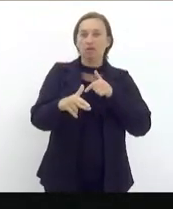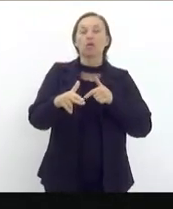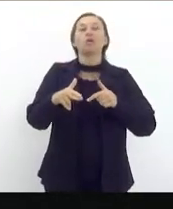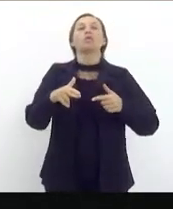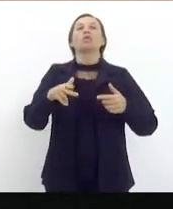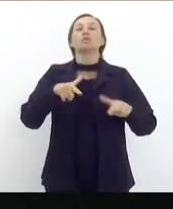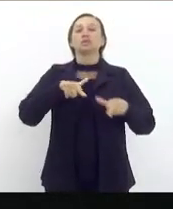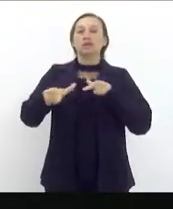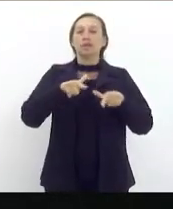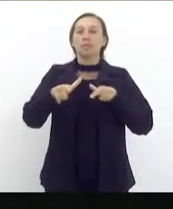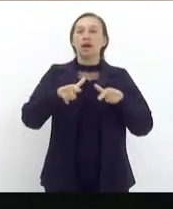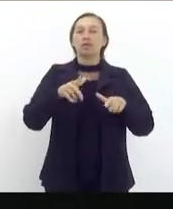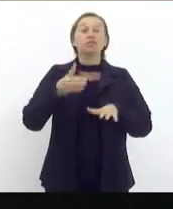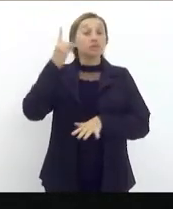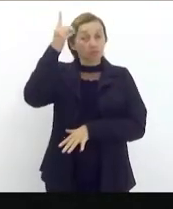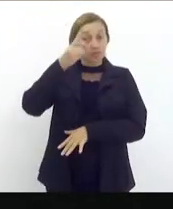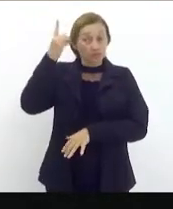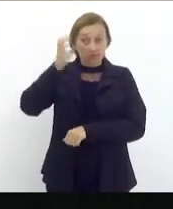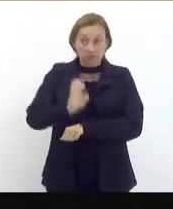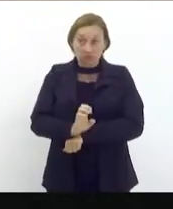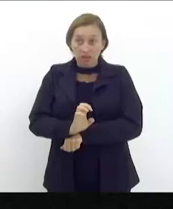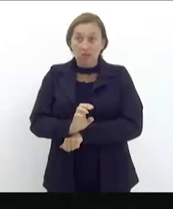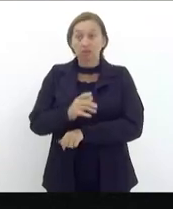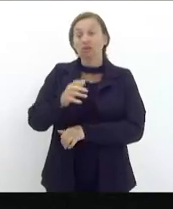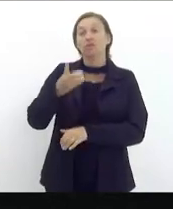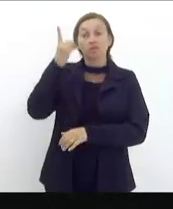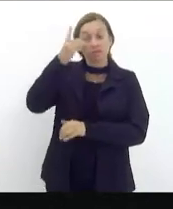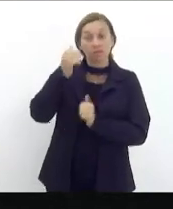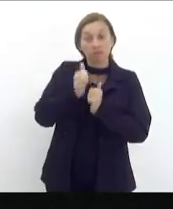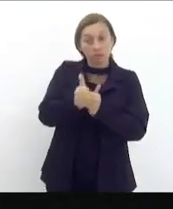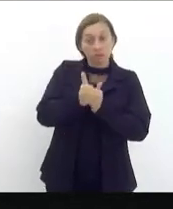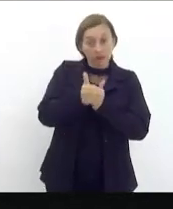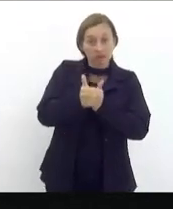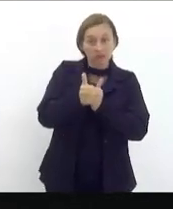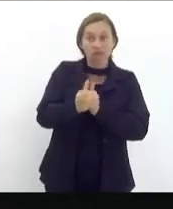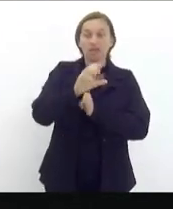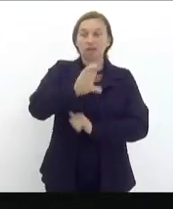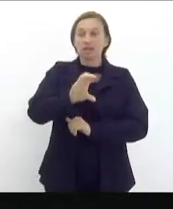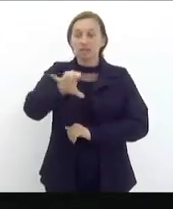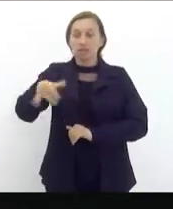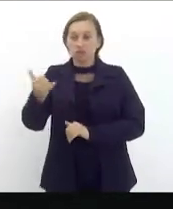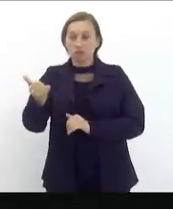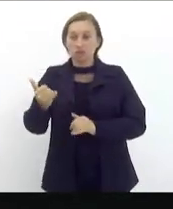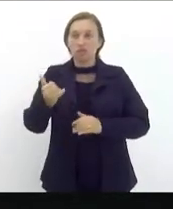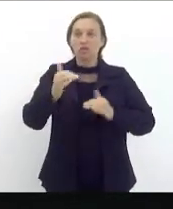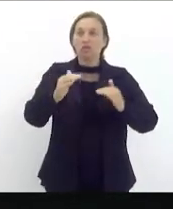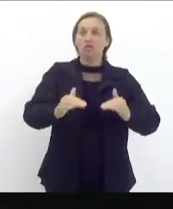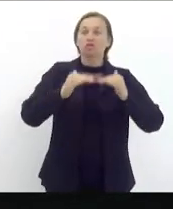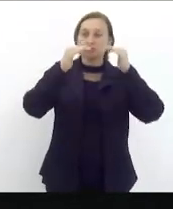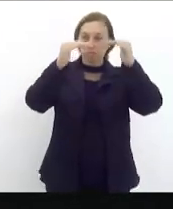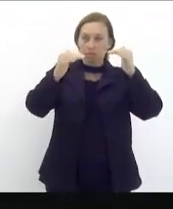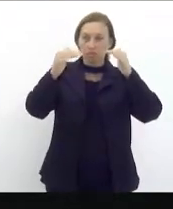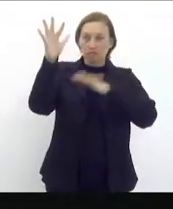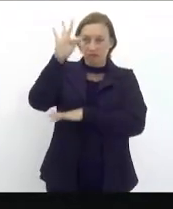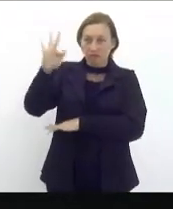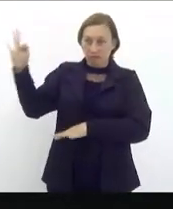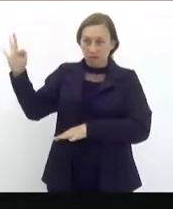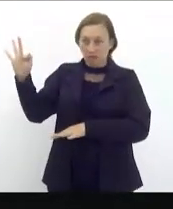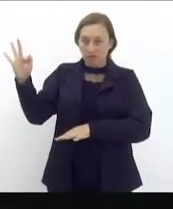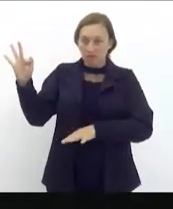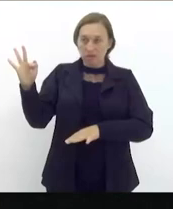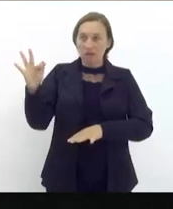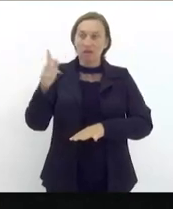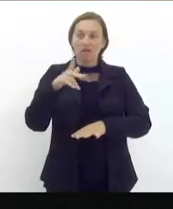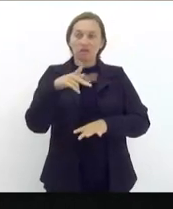A gente não pode se render a isso, o deputado Mink tem acompanhado na CCJ, uma decisão recente do Supremo Tribunal Federal dizendo que a não tem competência para legislar sobre